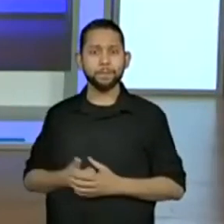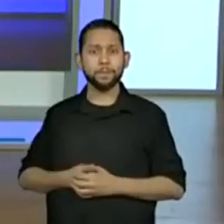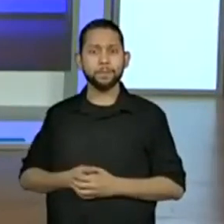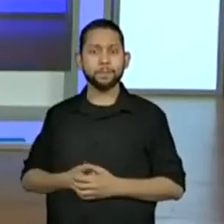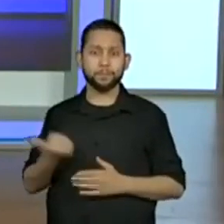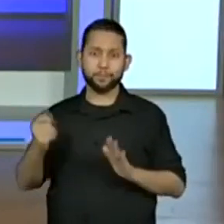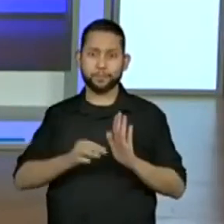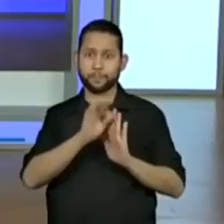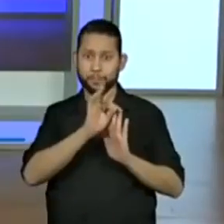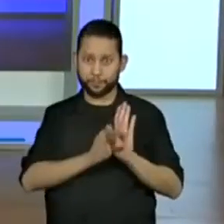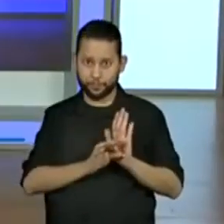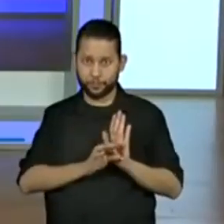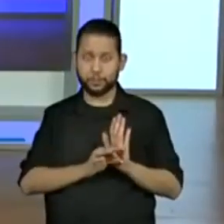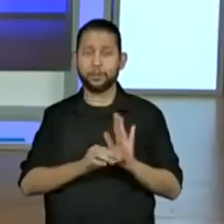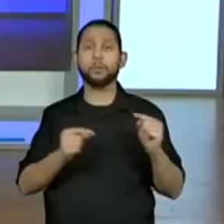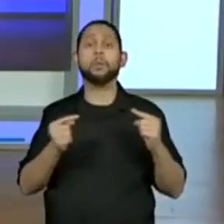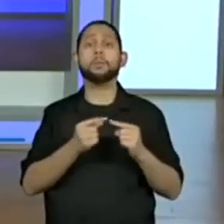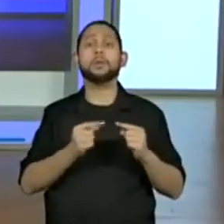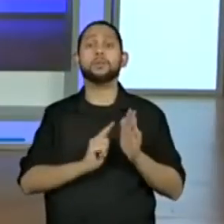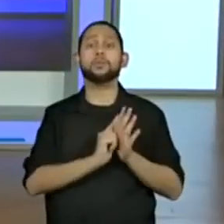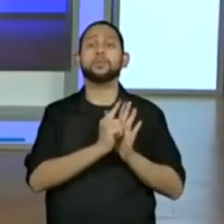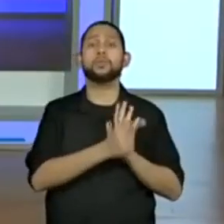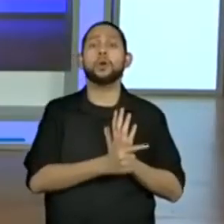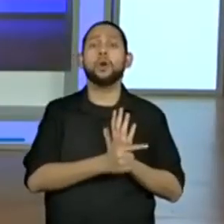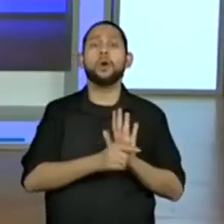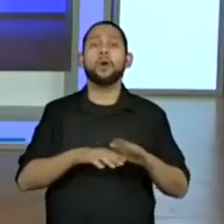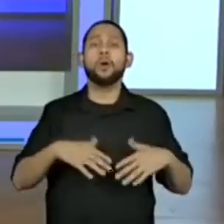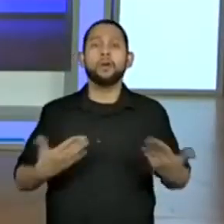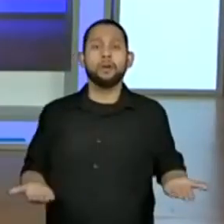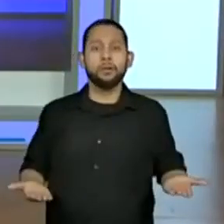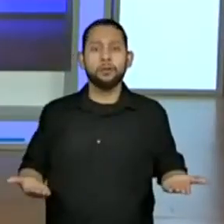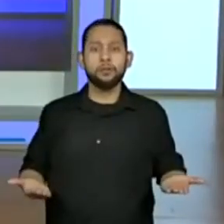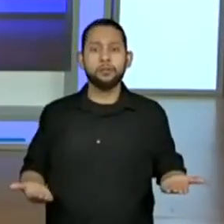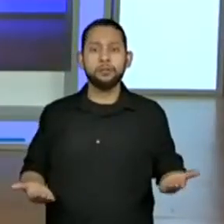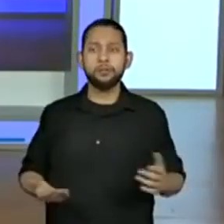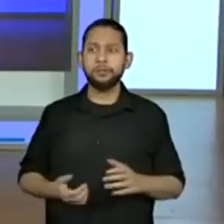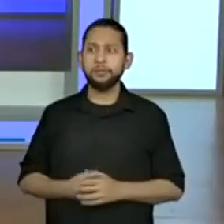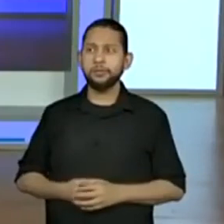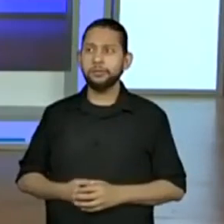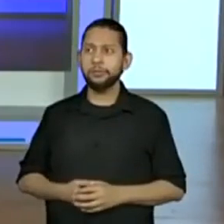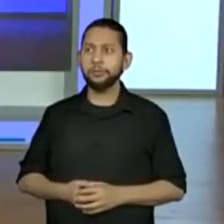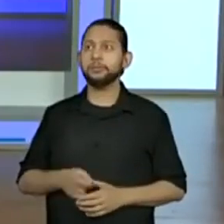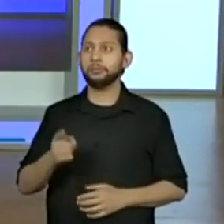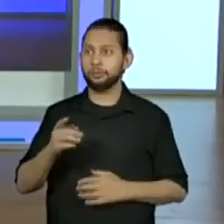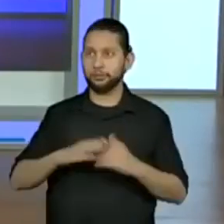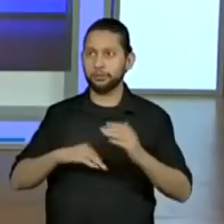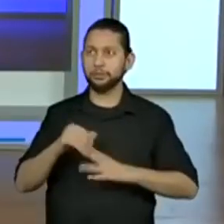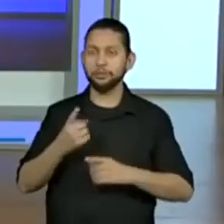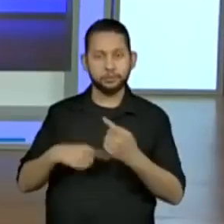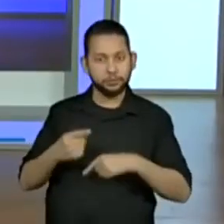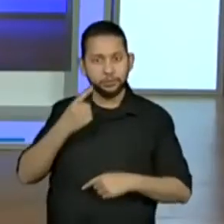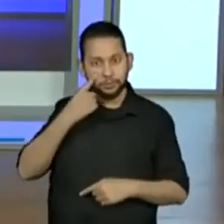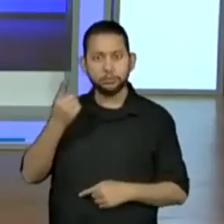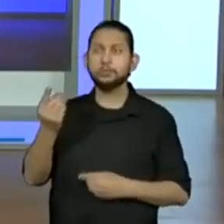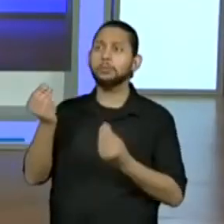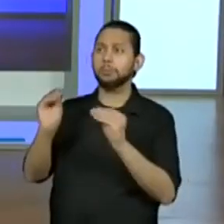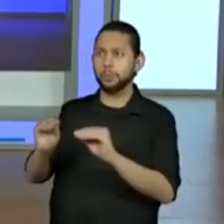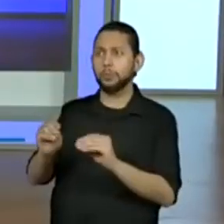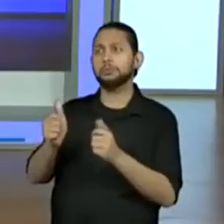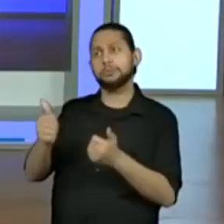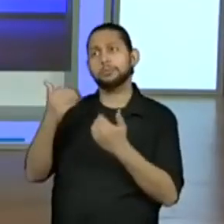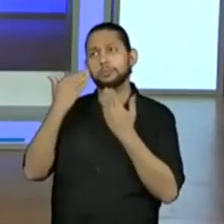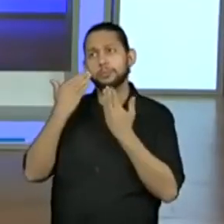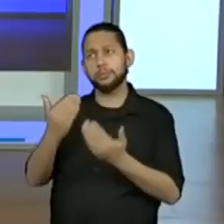Esse texto está no Ler e Escrever, isso mesmo. Olha só, habilidade, estão passando habilidade no chat.